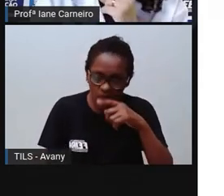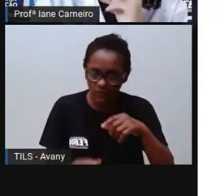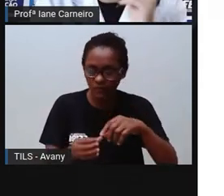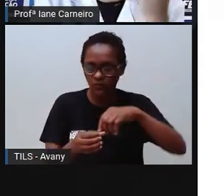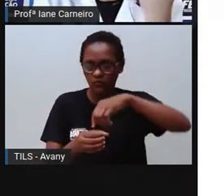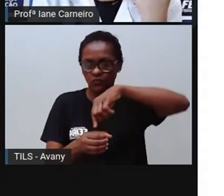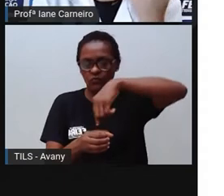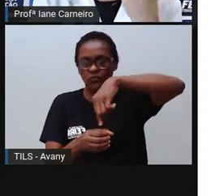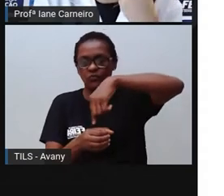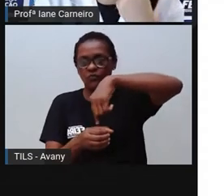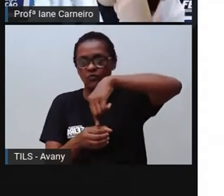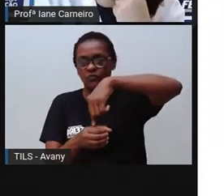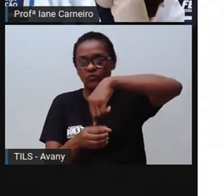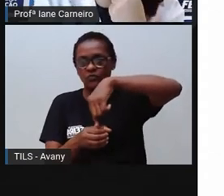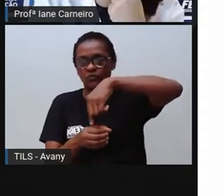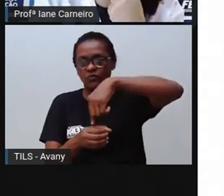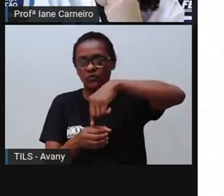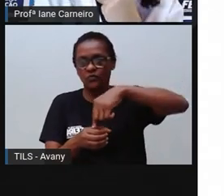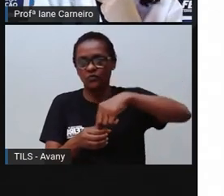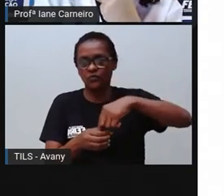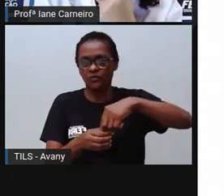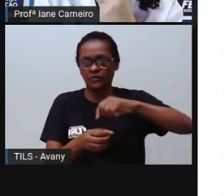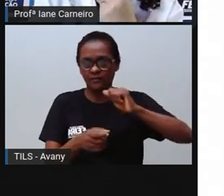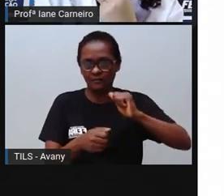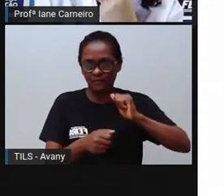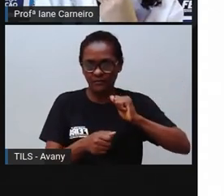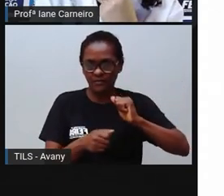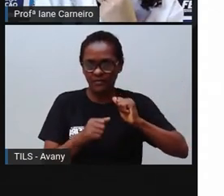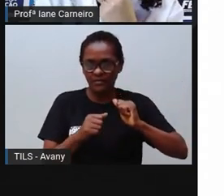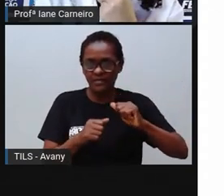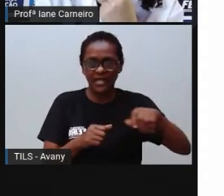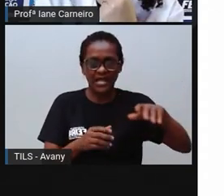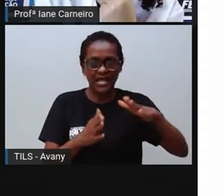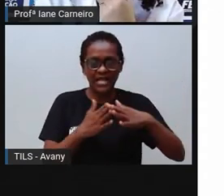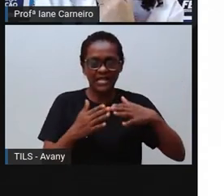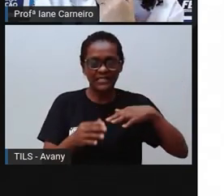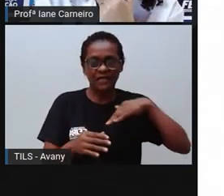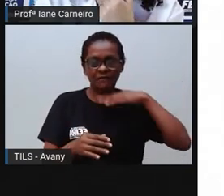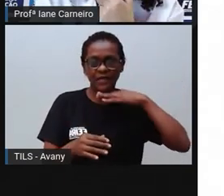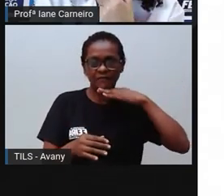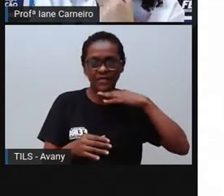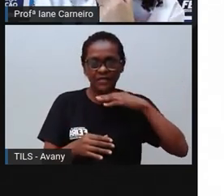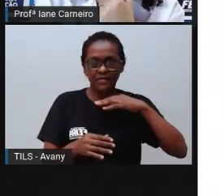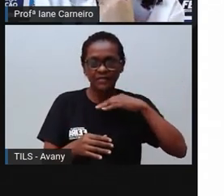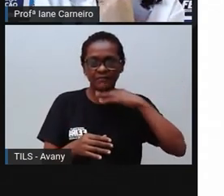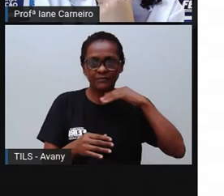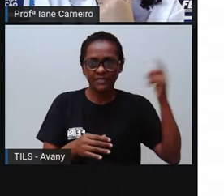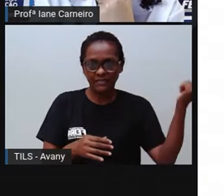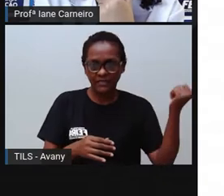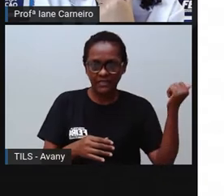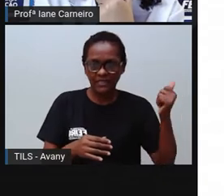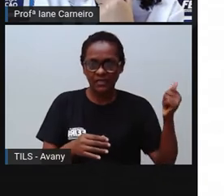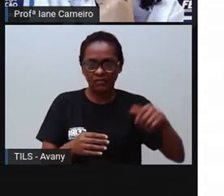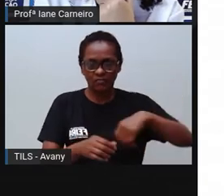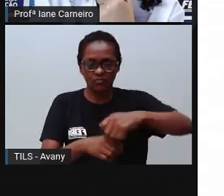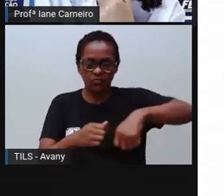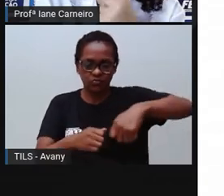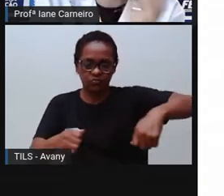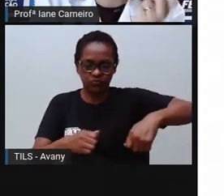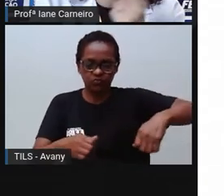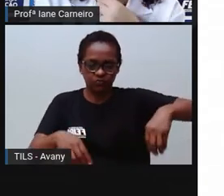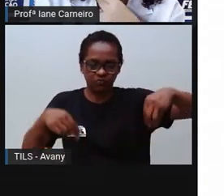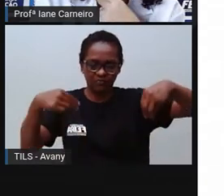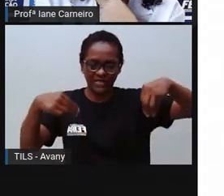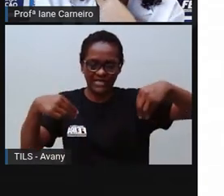tem algumas casas, lá na casa de minha mãe acontece isso, né, de colocar saco plástico dentro aqui dessa parte do